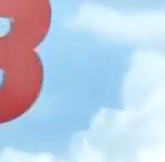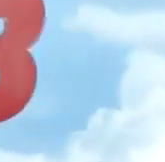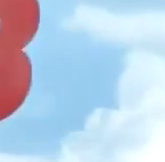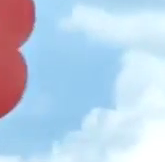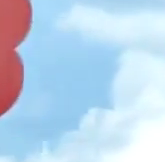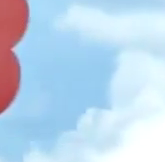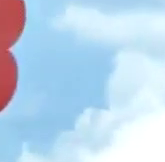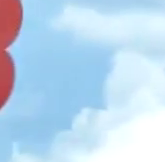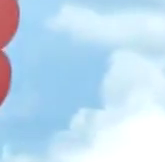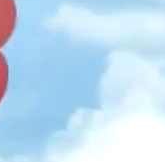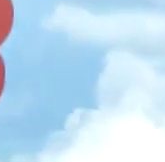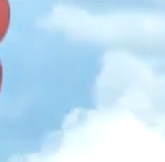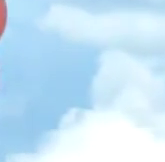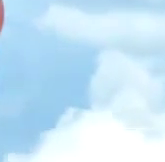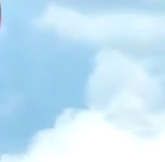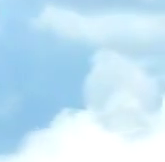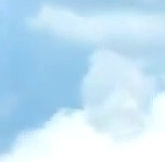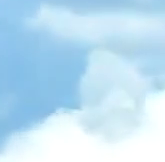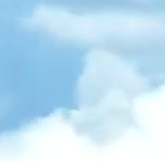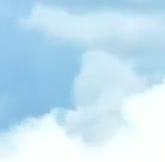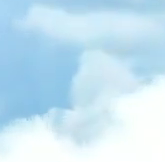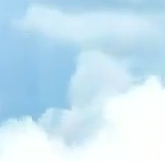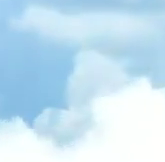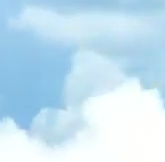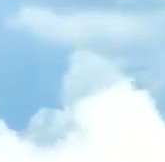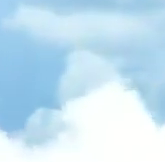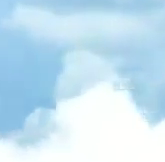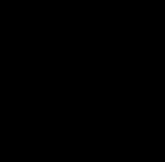Obrigada, senhor presidente. Obrigada, senhor presidente.